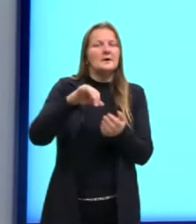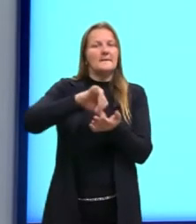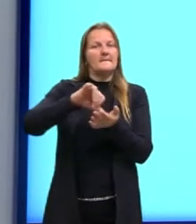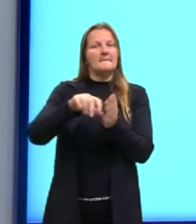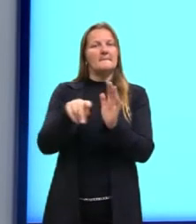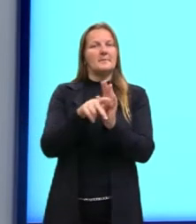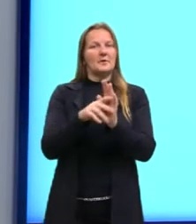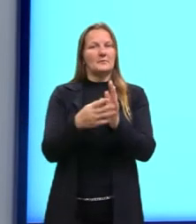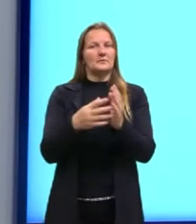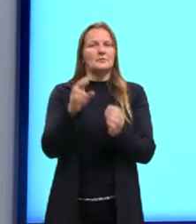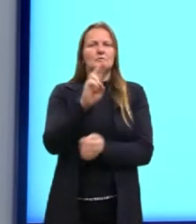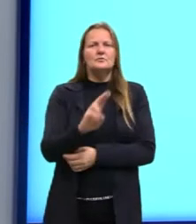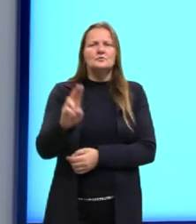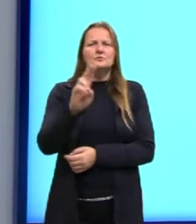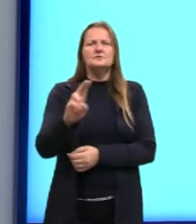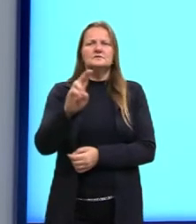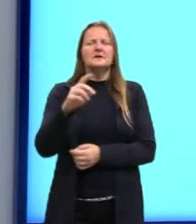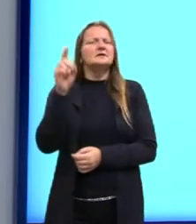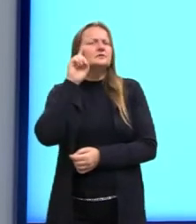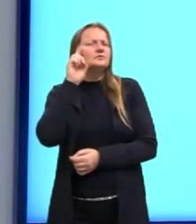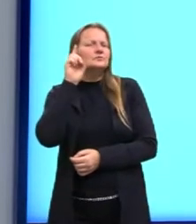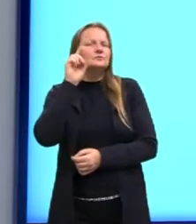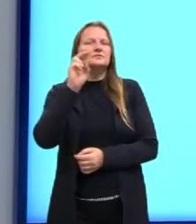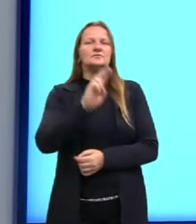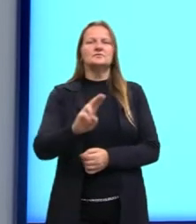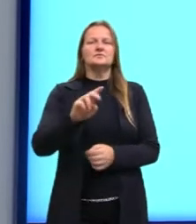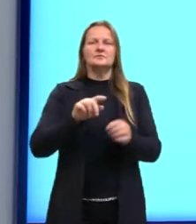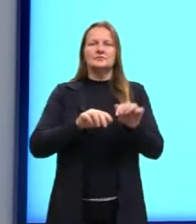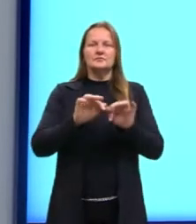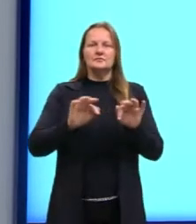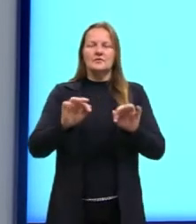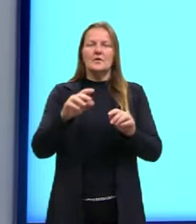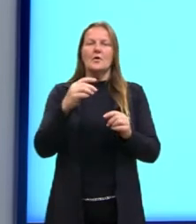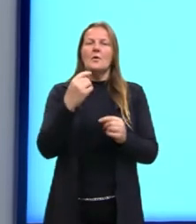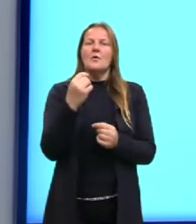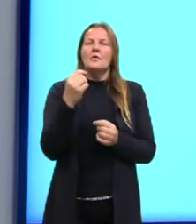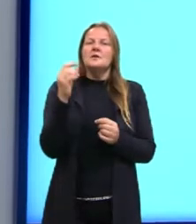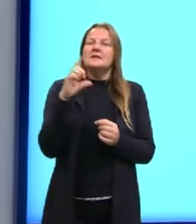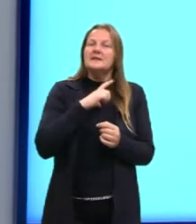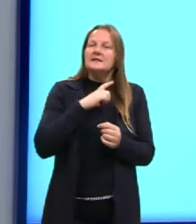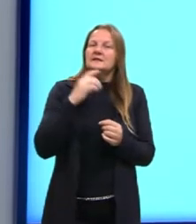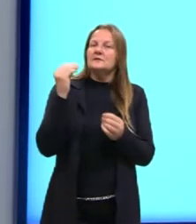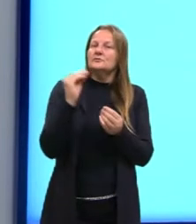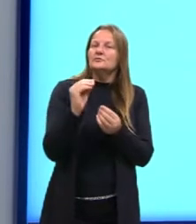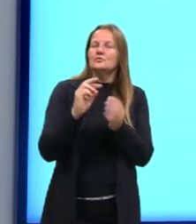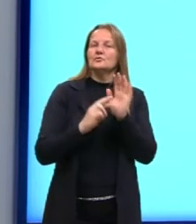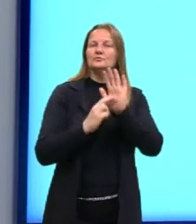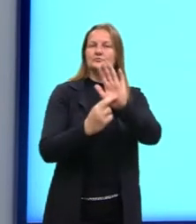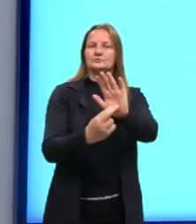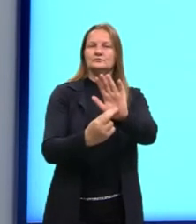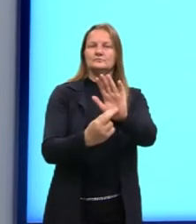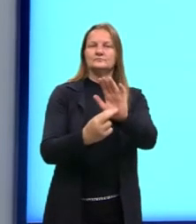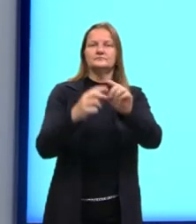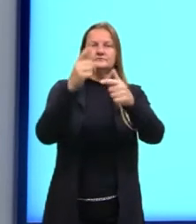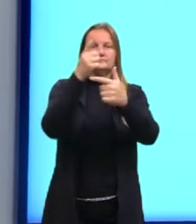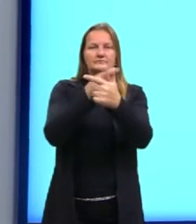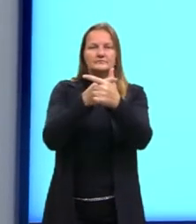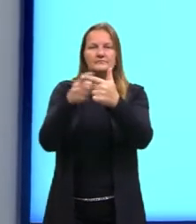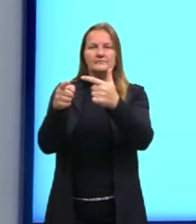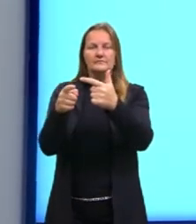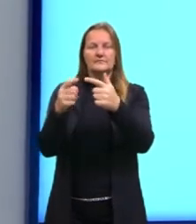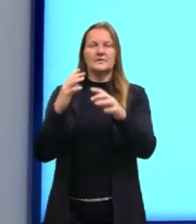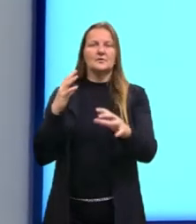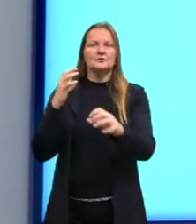mais utilizadas no cotidiano. Ela é determinada pelo resultado da divisão do